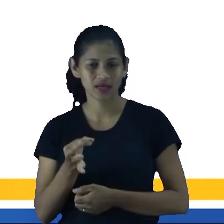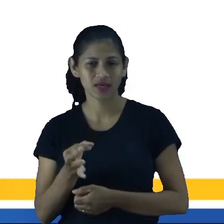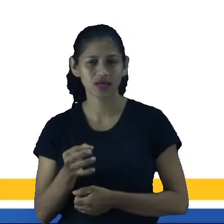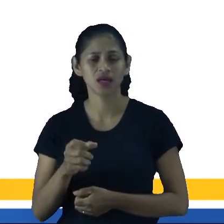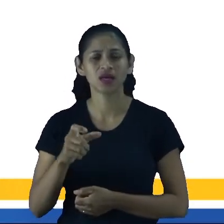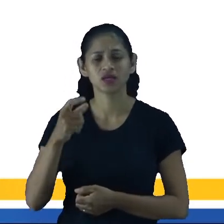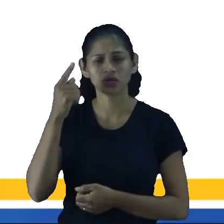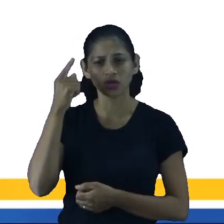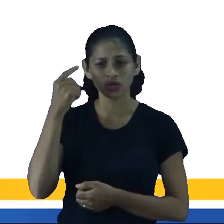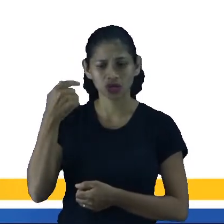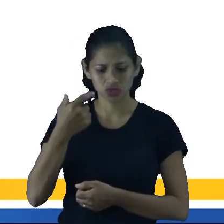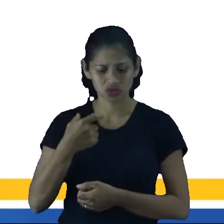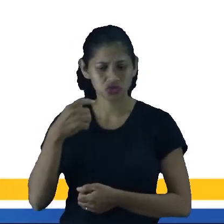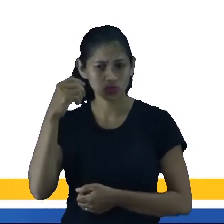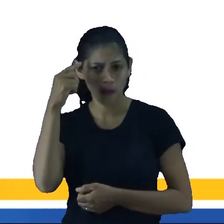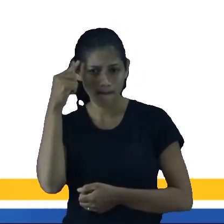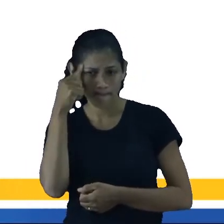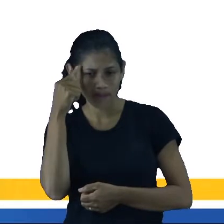pensa.